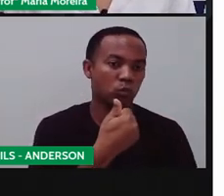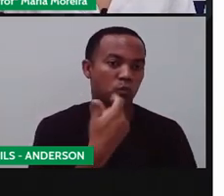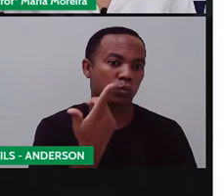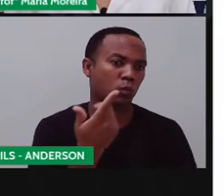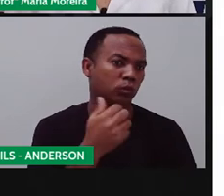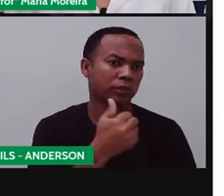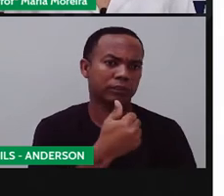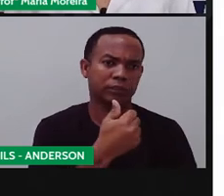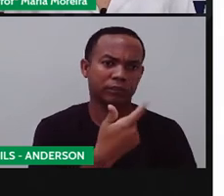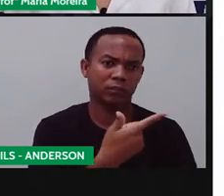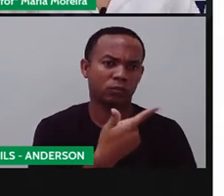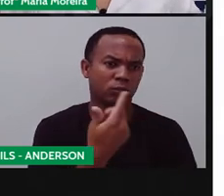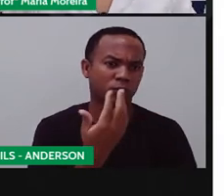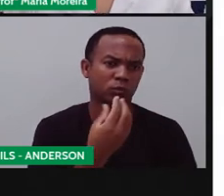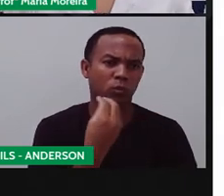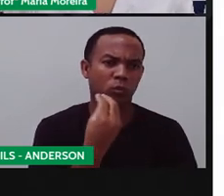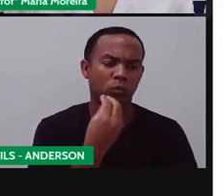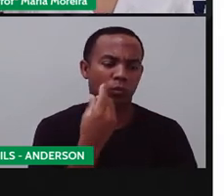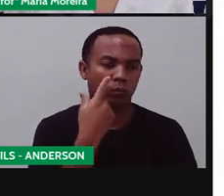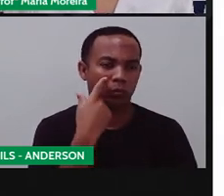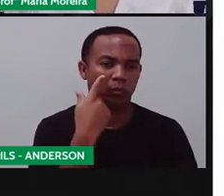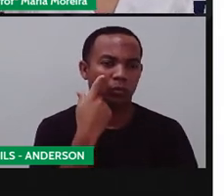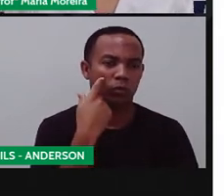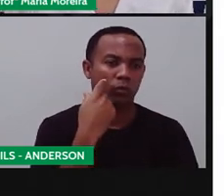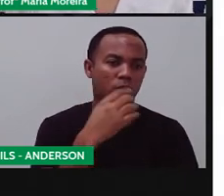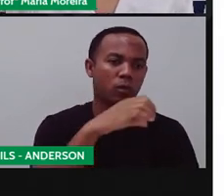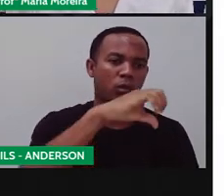84? E o 95?